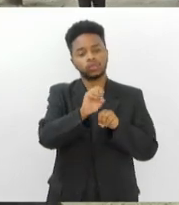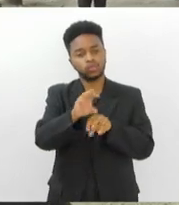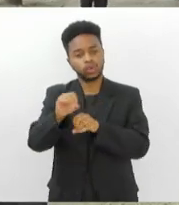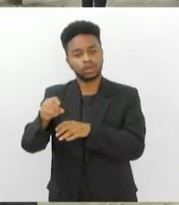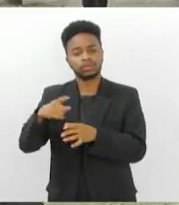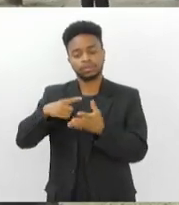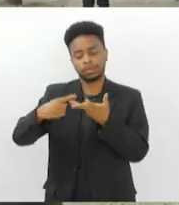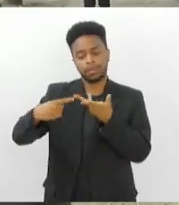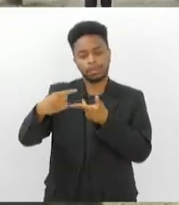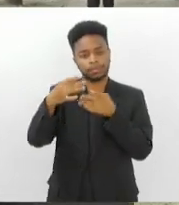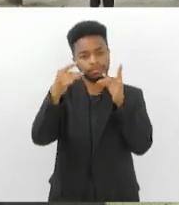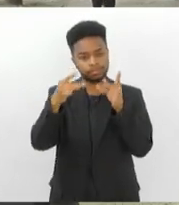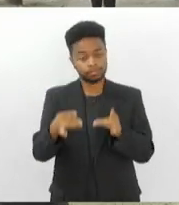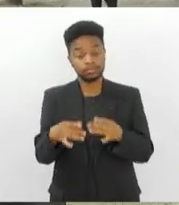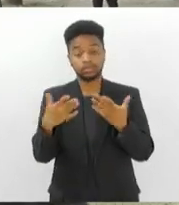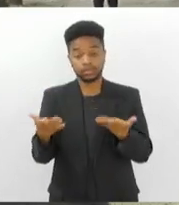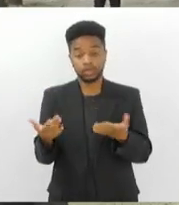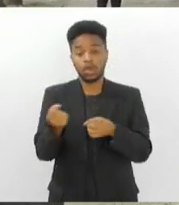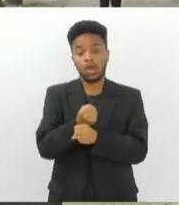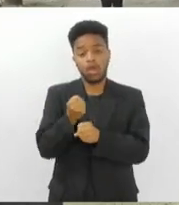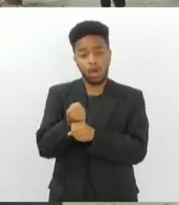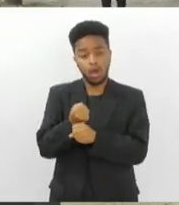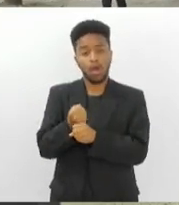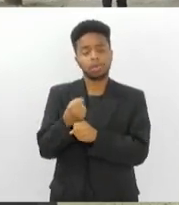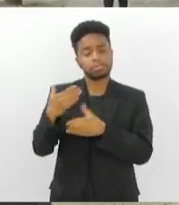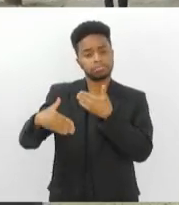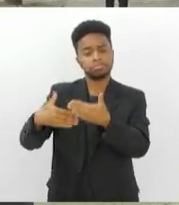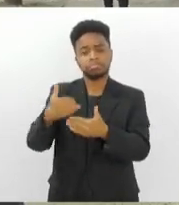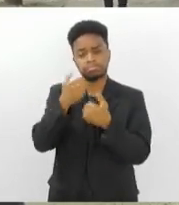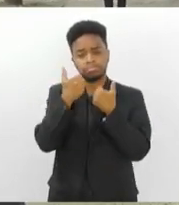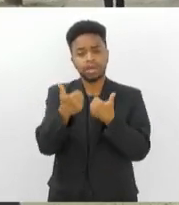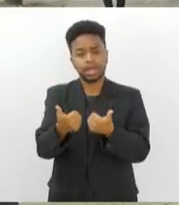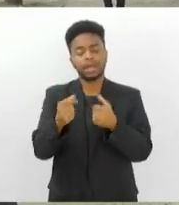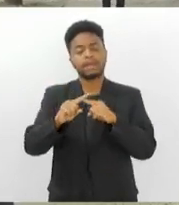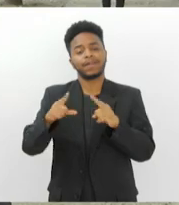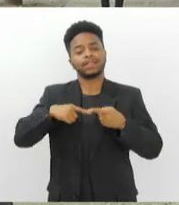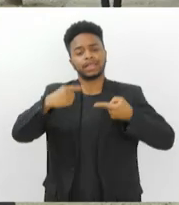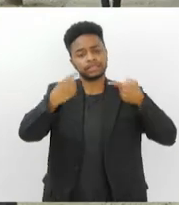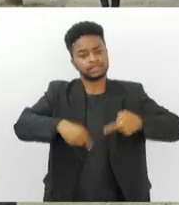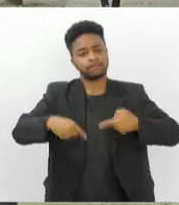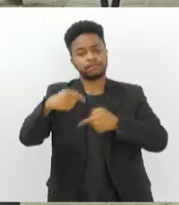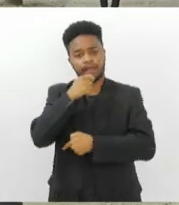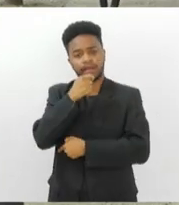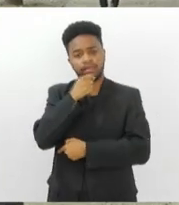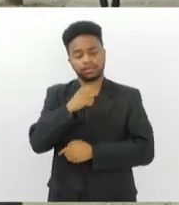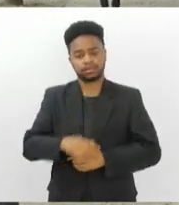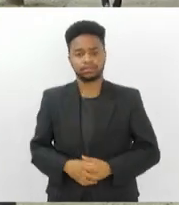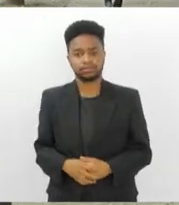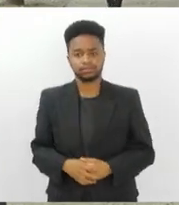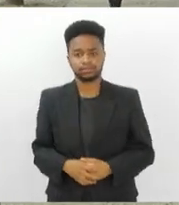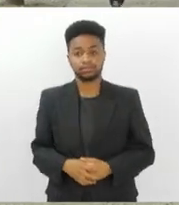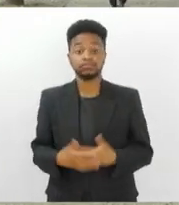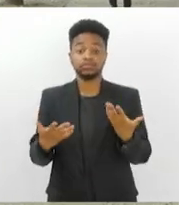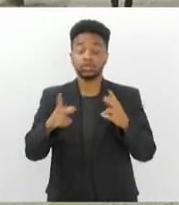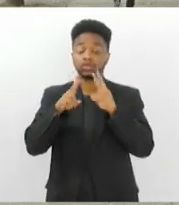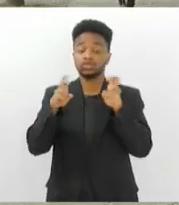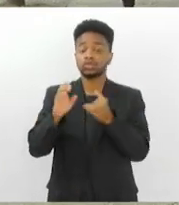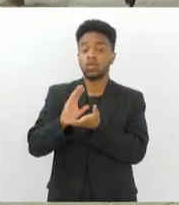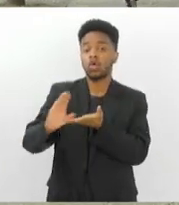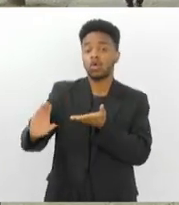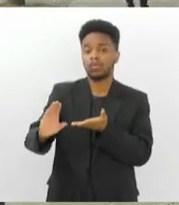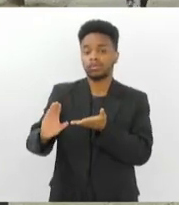amenidades. Então as obras nesse sentido estão andando bem, mas temos desafios a resolver. Em relação às verbas